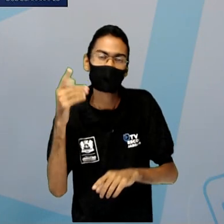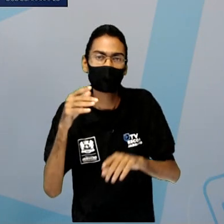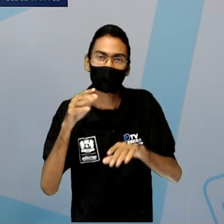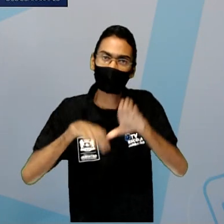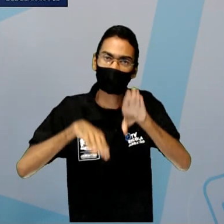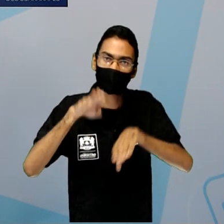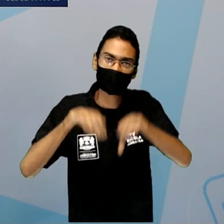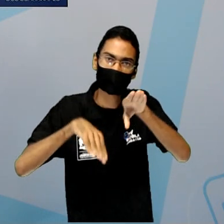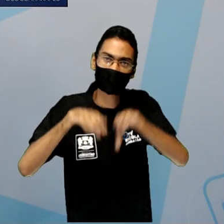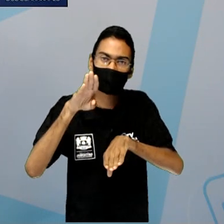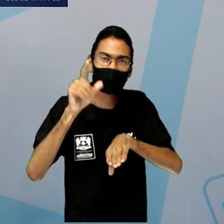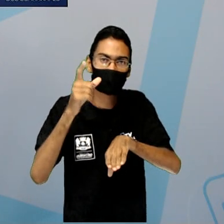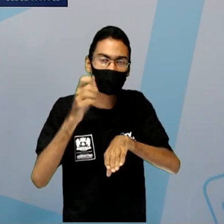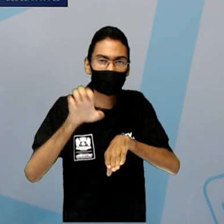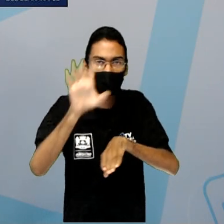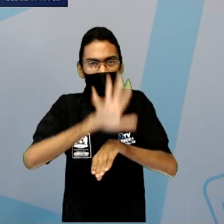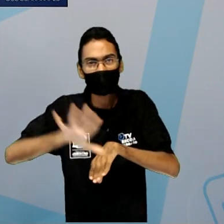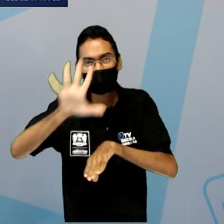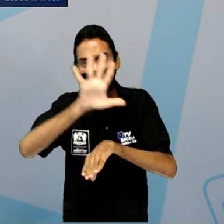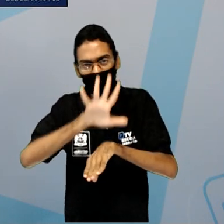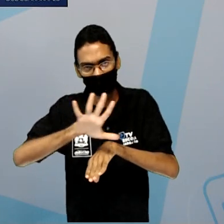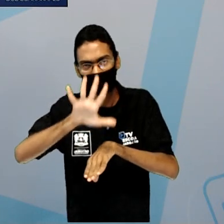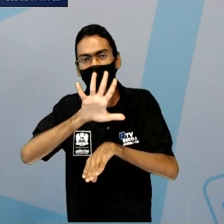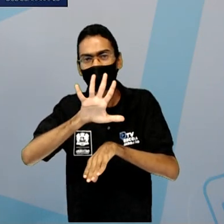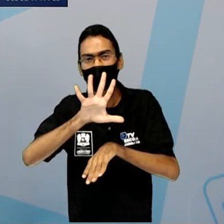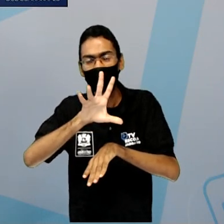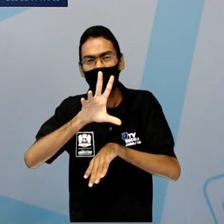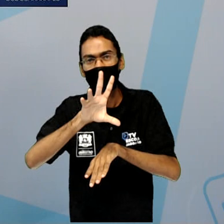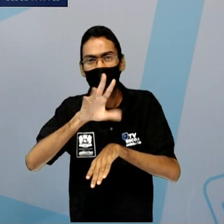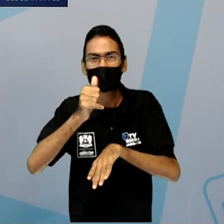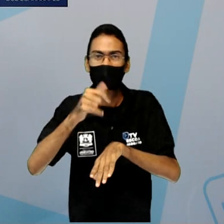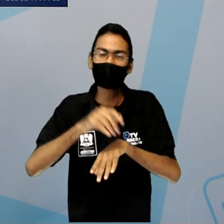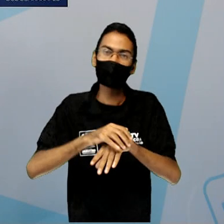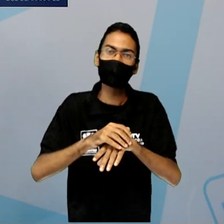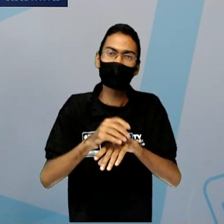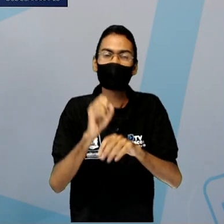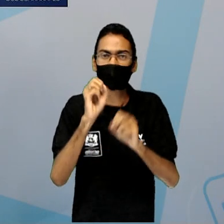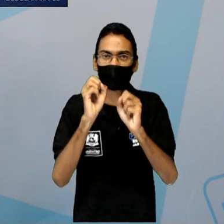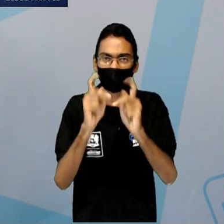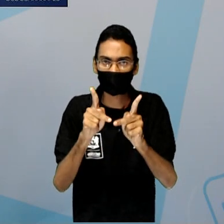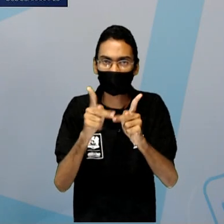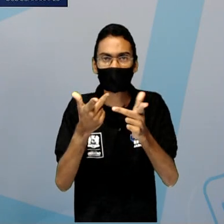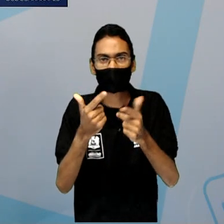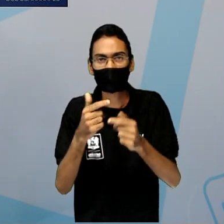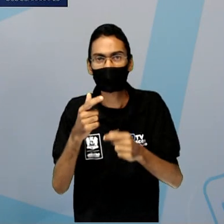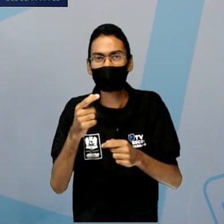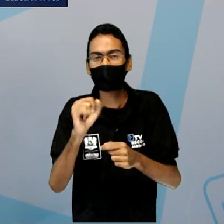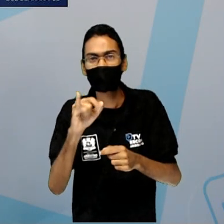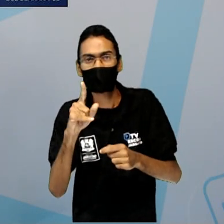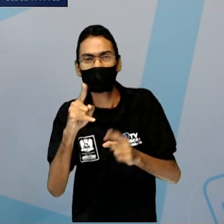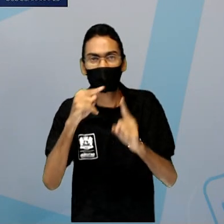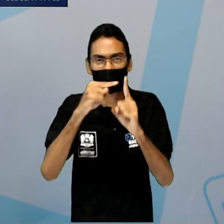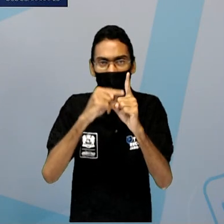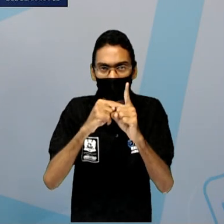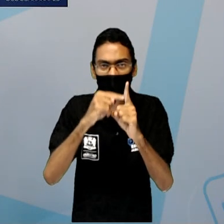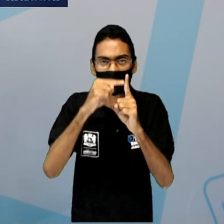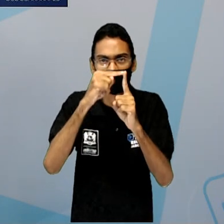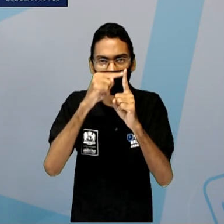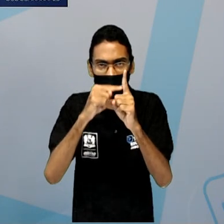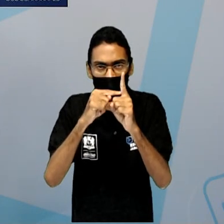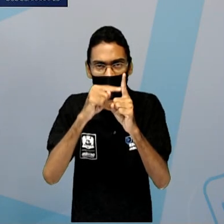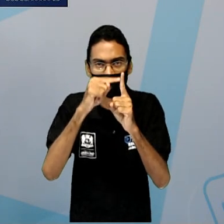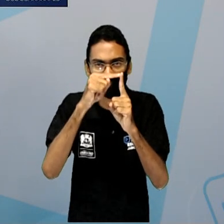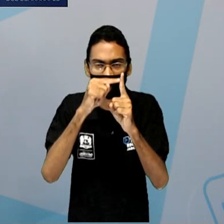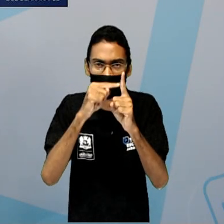predominante no clima no continente europeu, desculpem, tudo bem. Mas se a gente está num clima frio, um clima